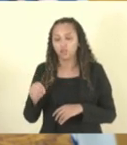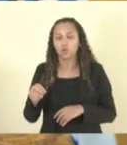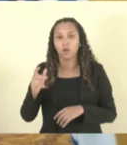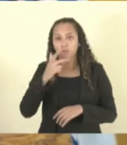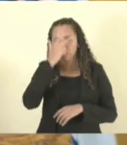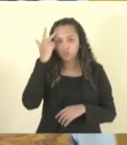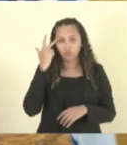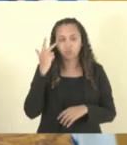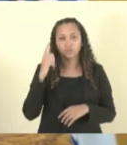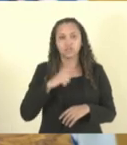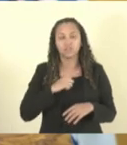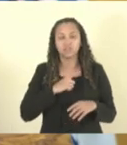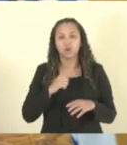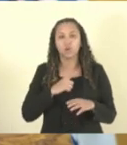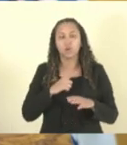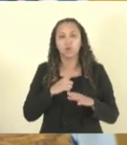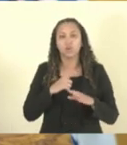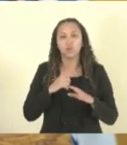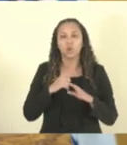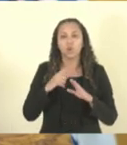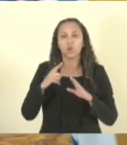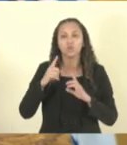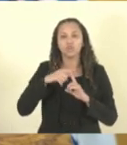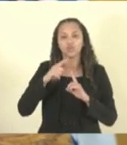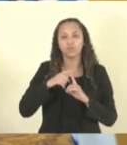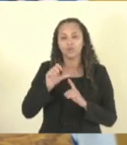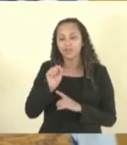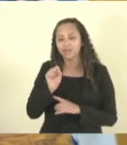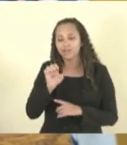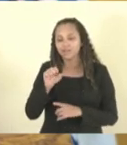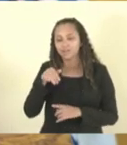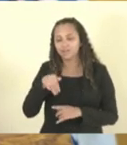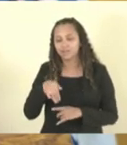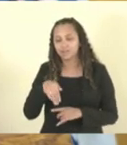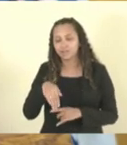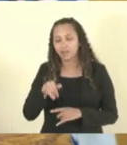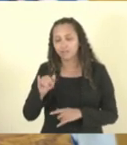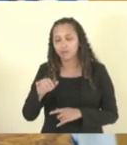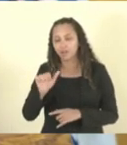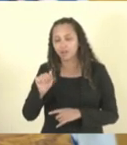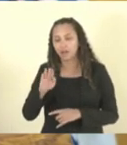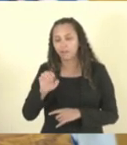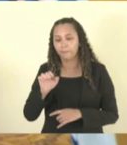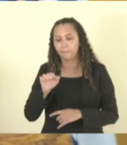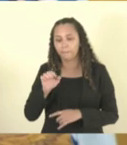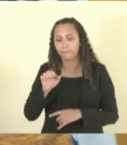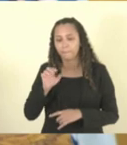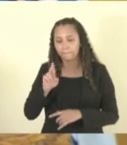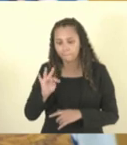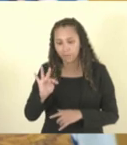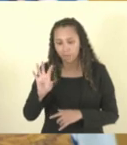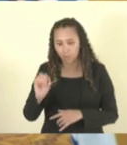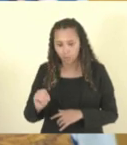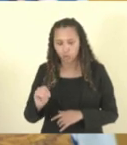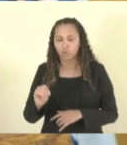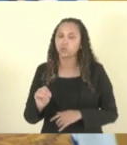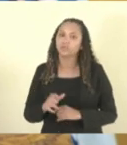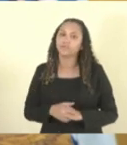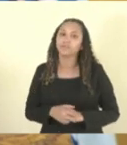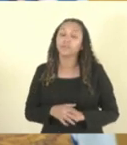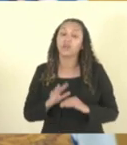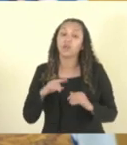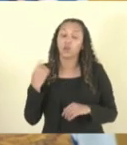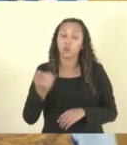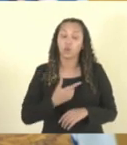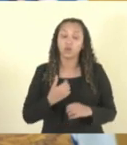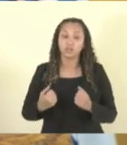em regime semiaberto. Infelizmente, temos diversas cidades em que o medo impera. Nós somos a favor